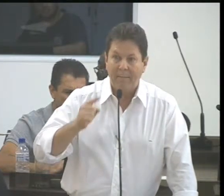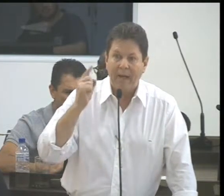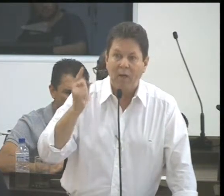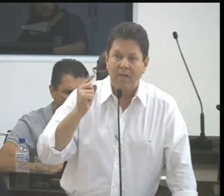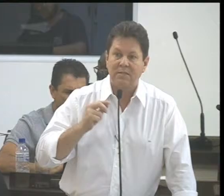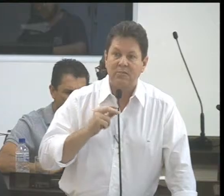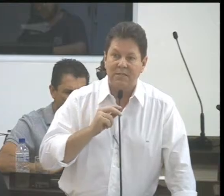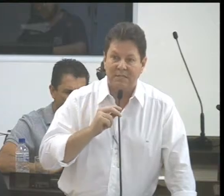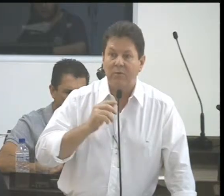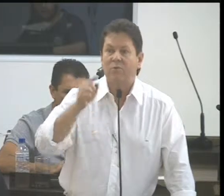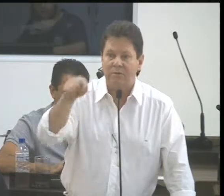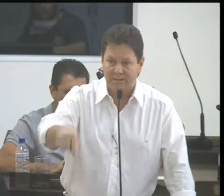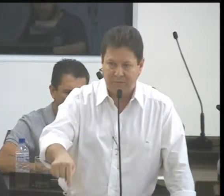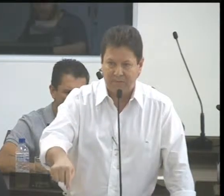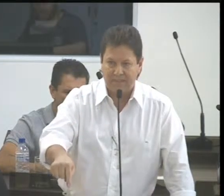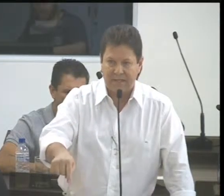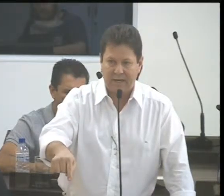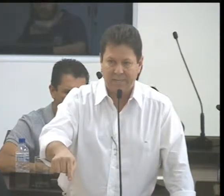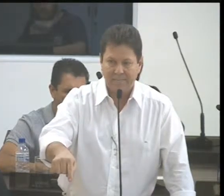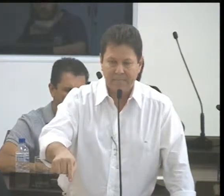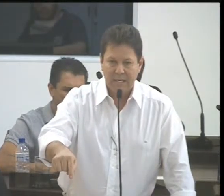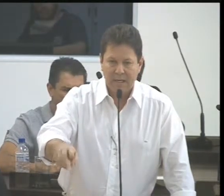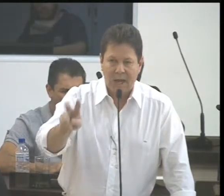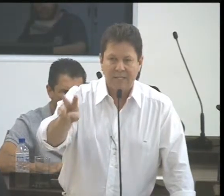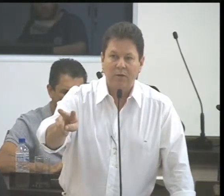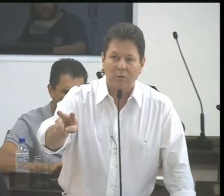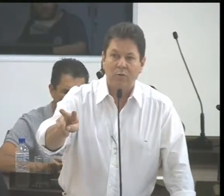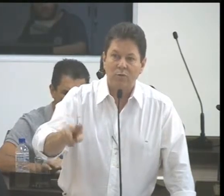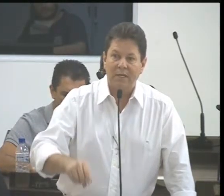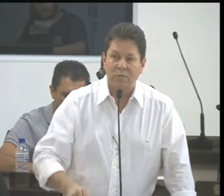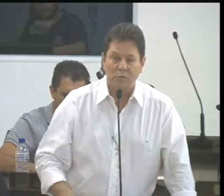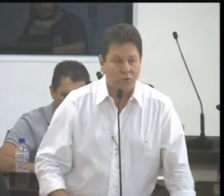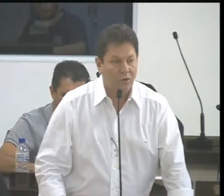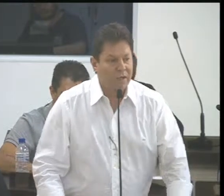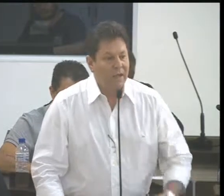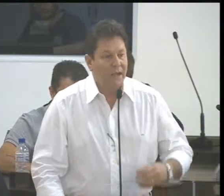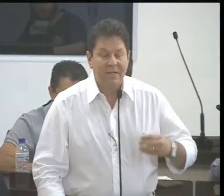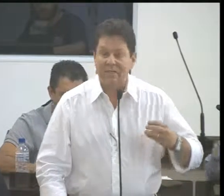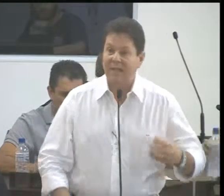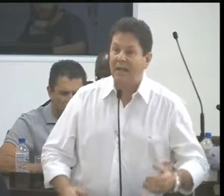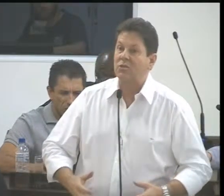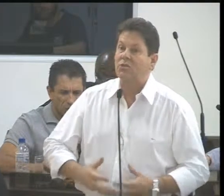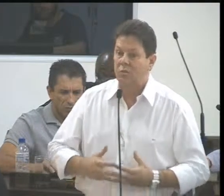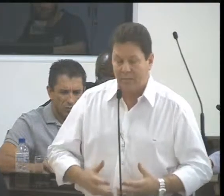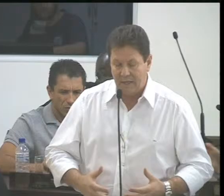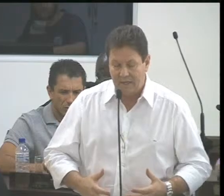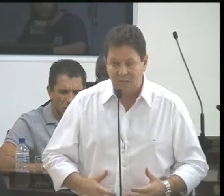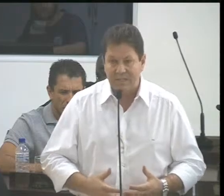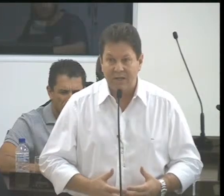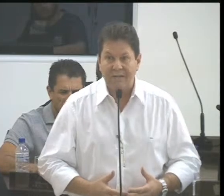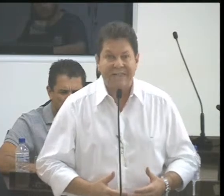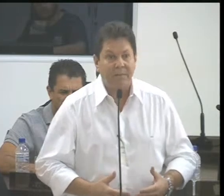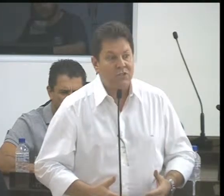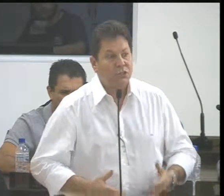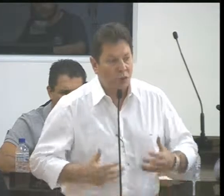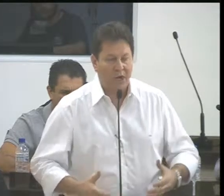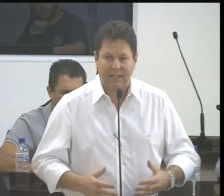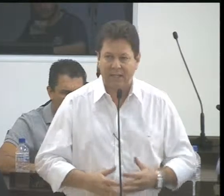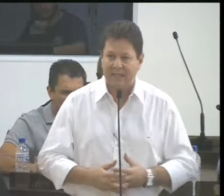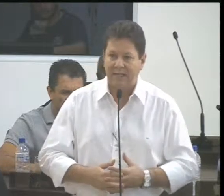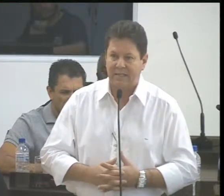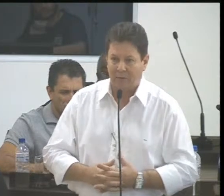é a universidade que tem o maior número de alunos do Brasil. É a maior instituição, inclusive,